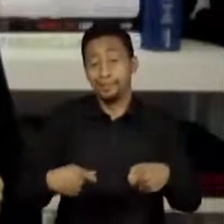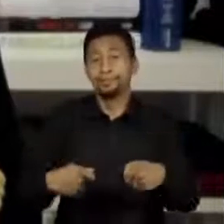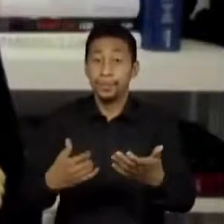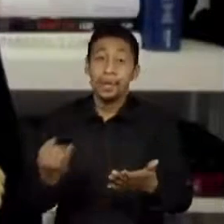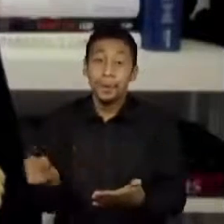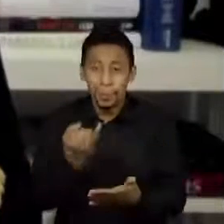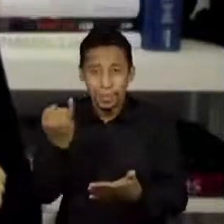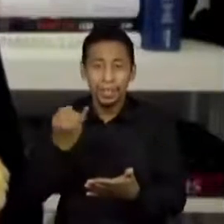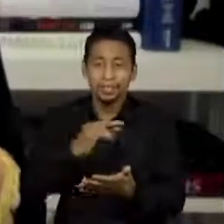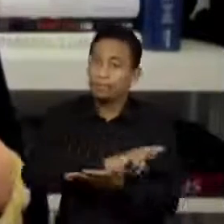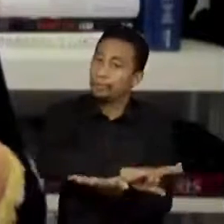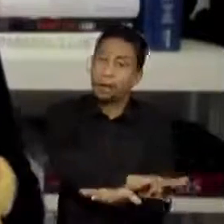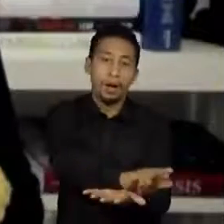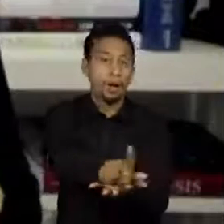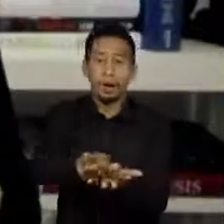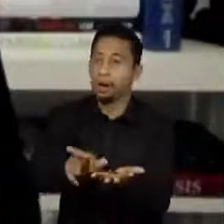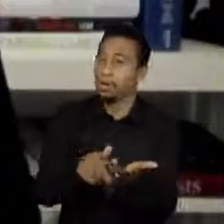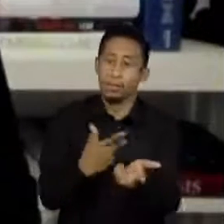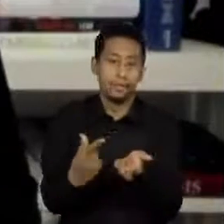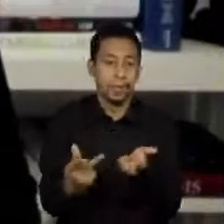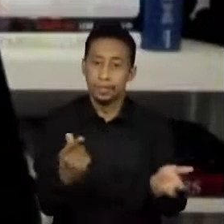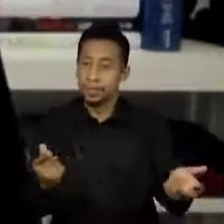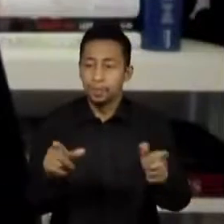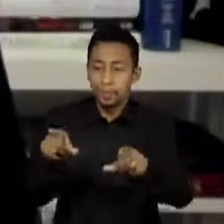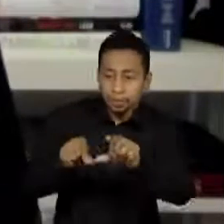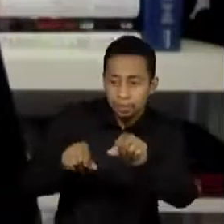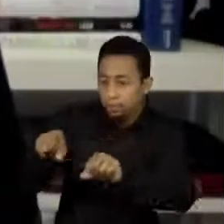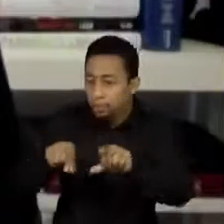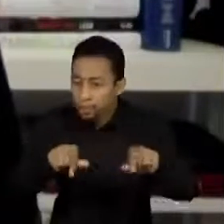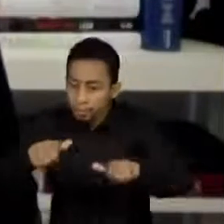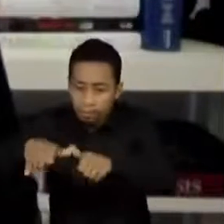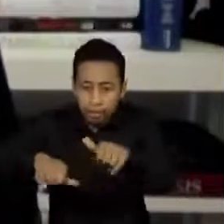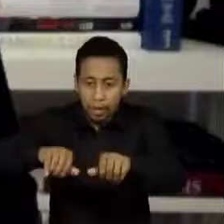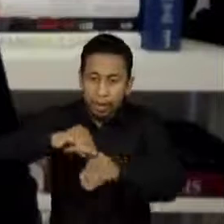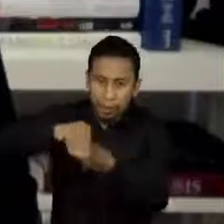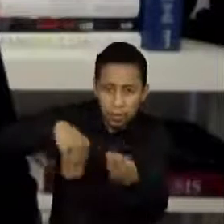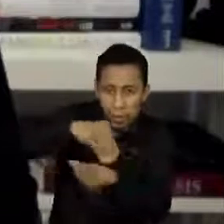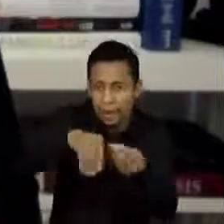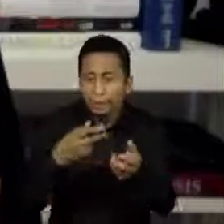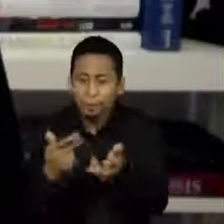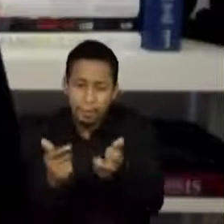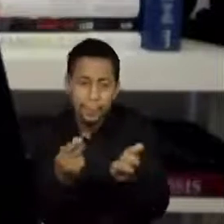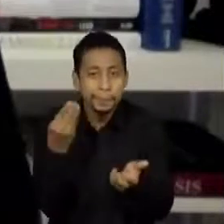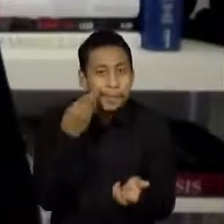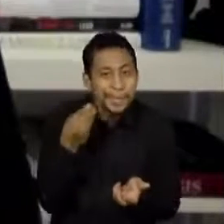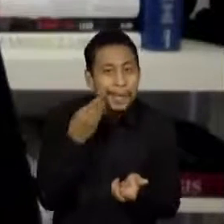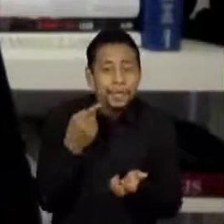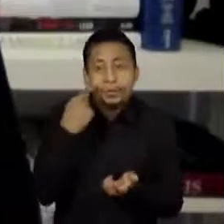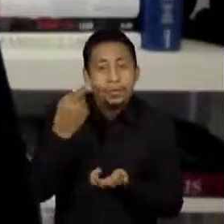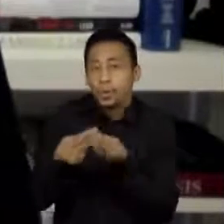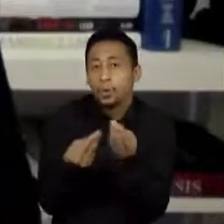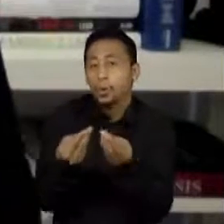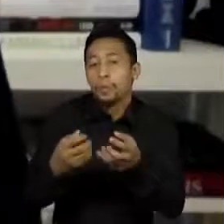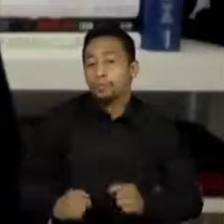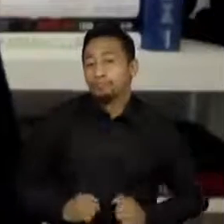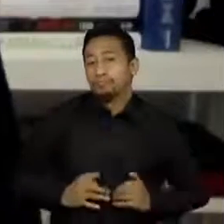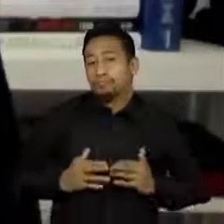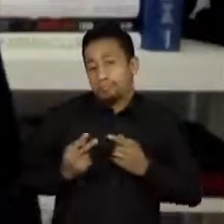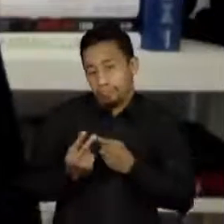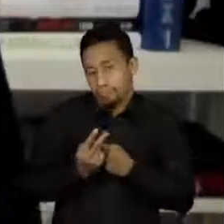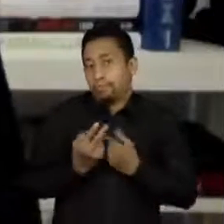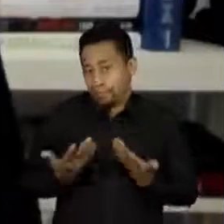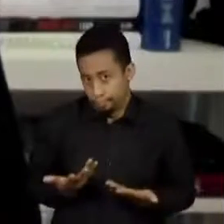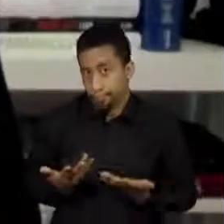para saber o que fazer, como agir, em vigência das situações que nos são impostas. Ou é uma